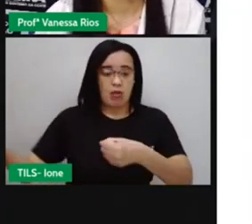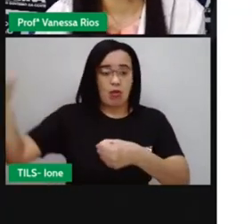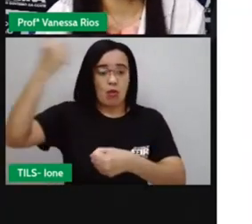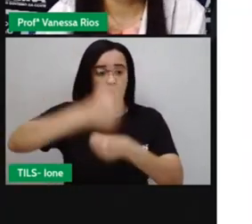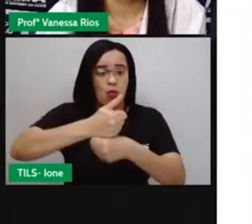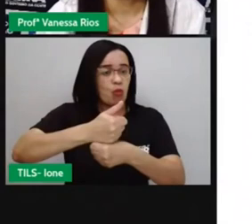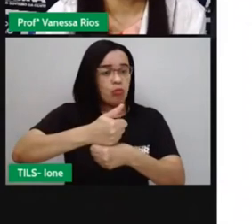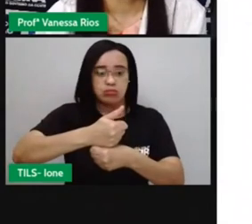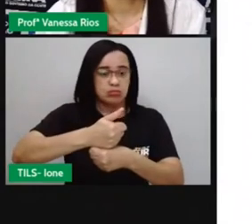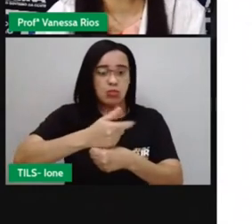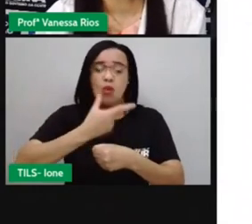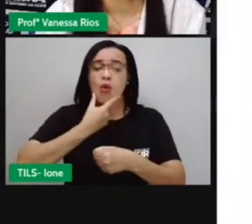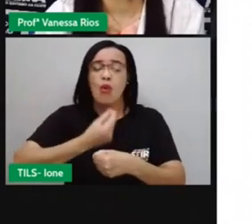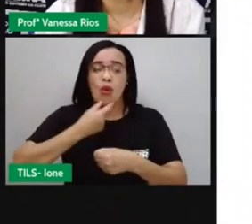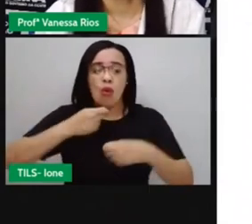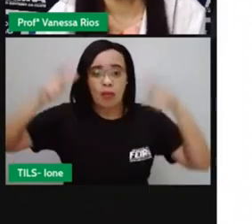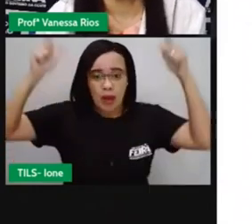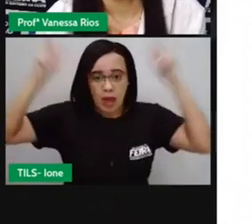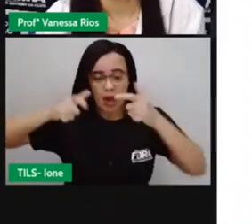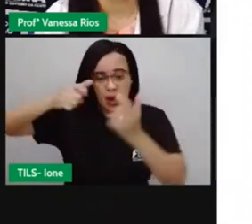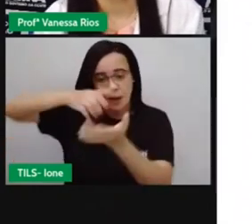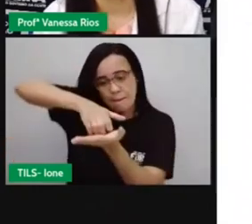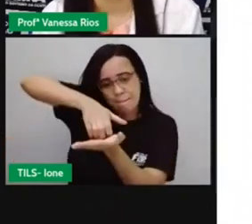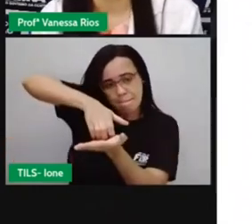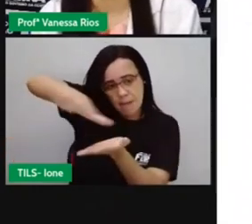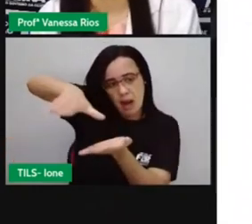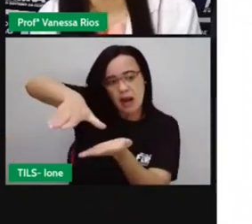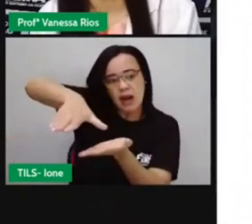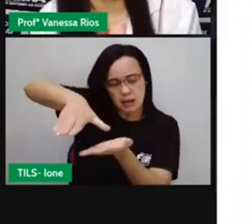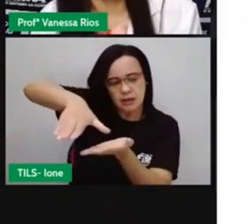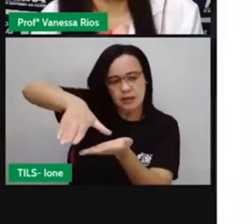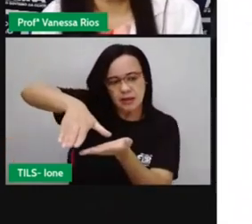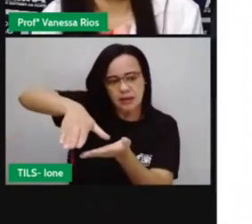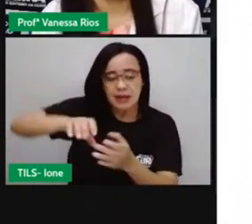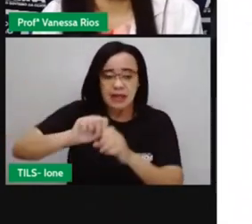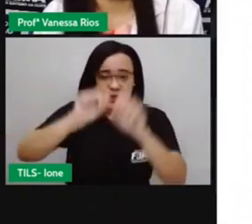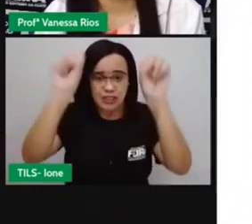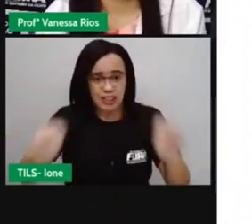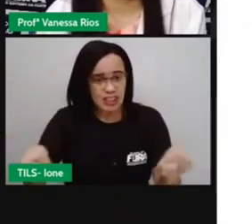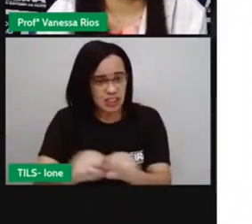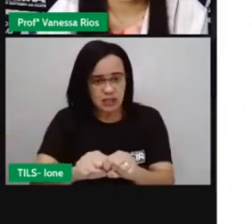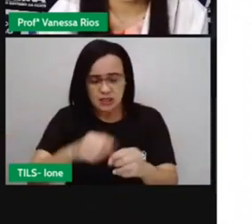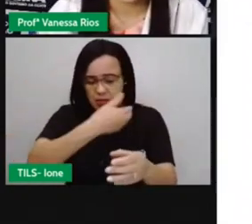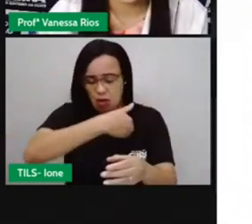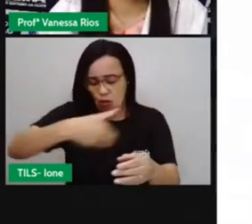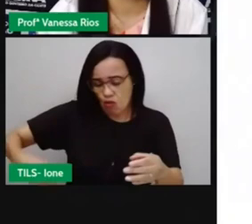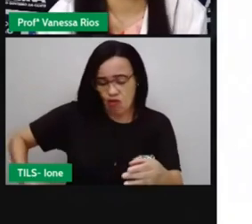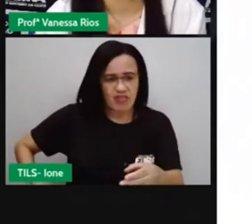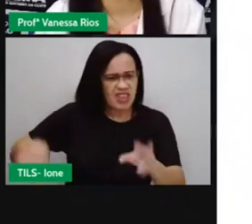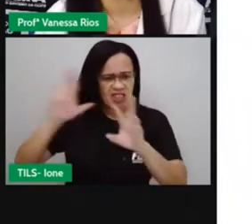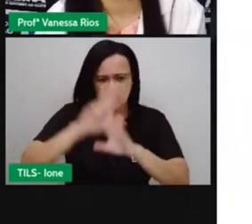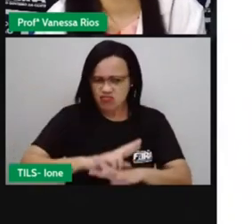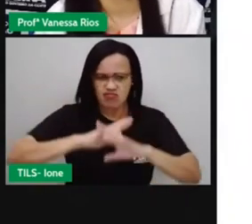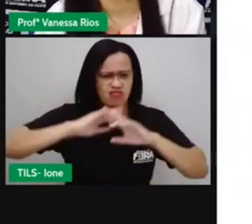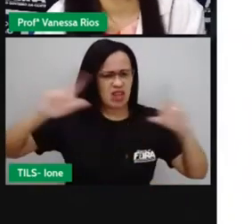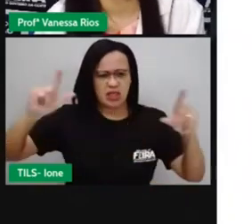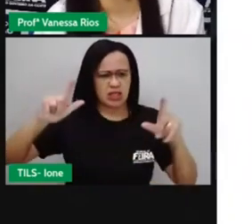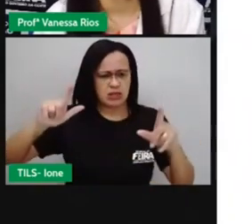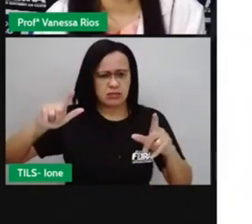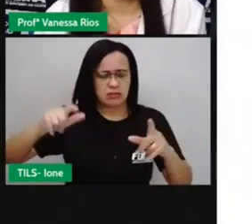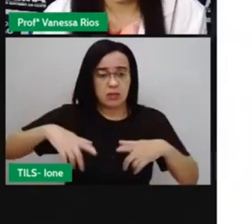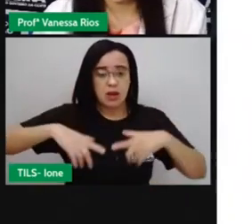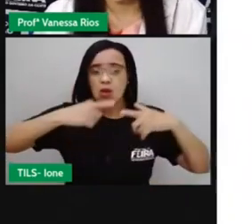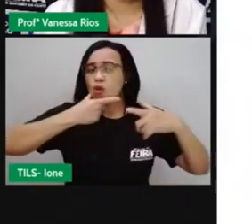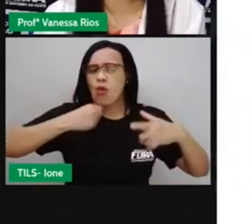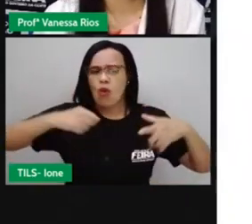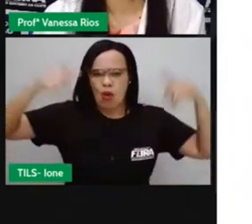passaram, então, a estabelecer um sistema de governo diferente, né, tiraram a monarquia e estabeleceram, então, aí